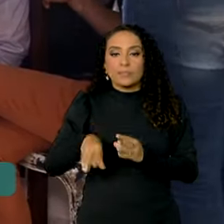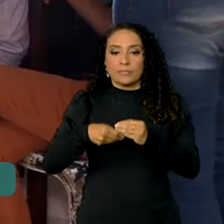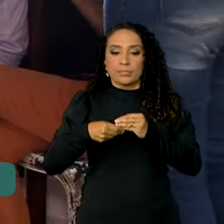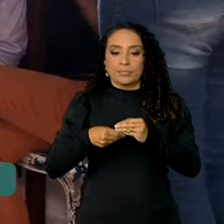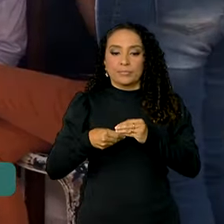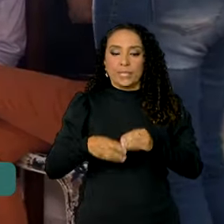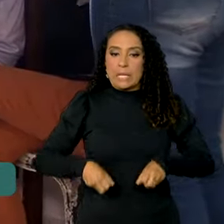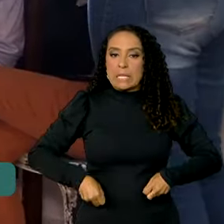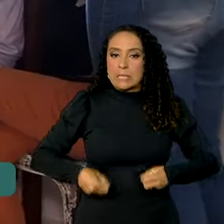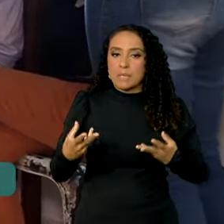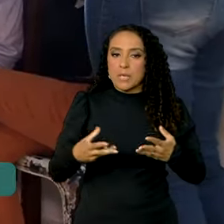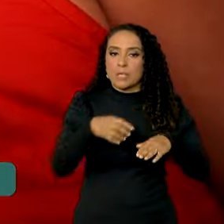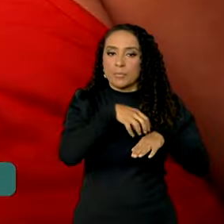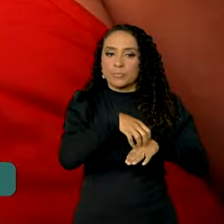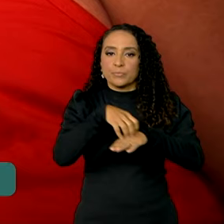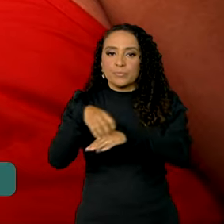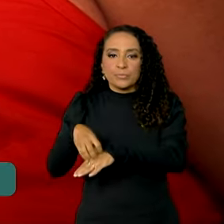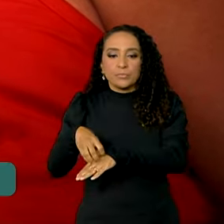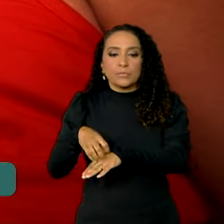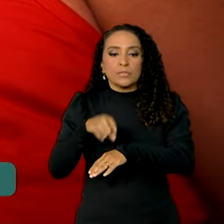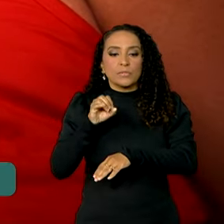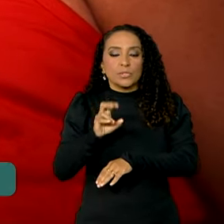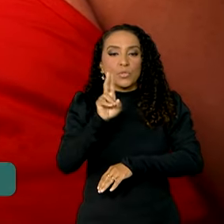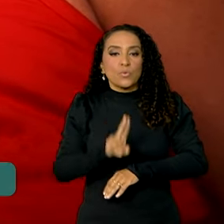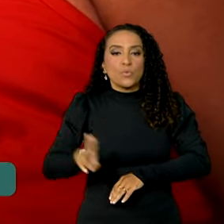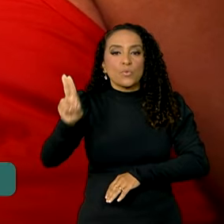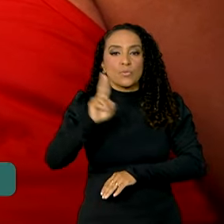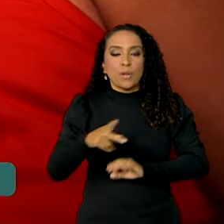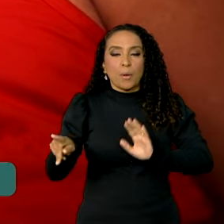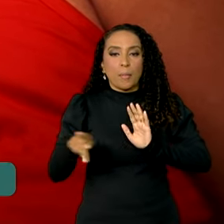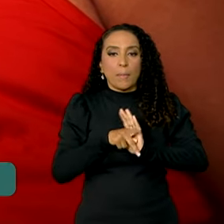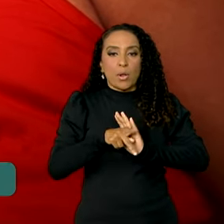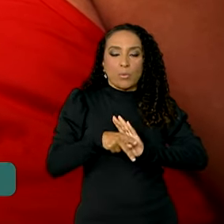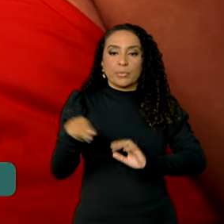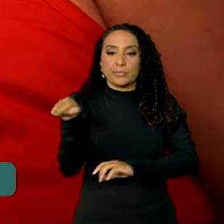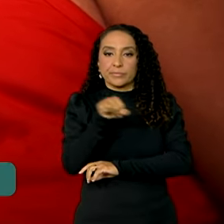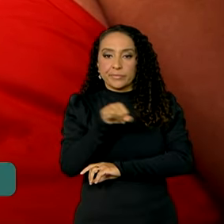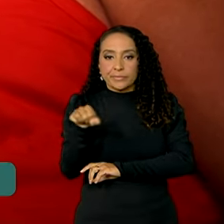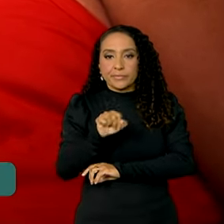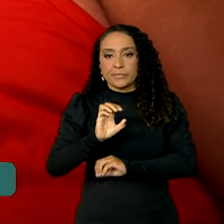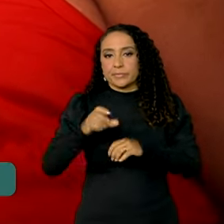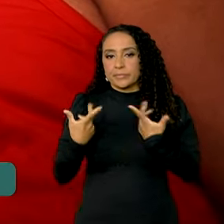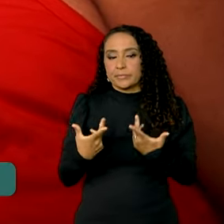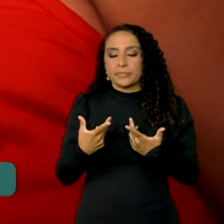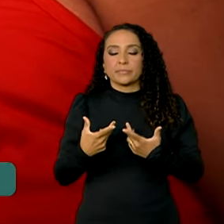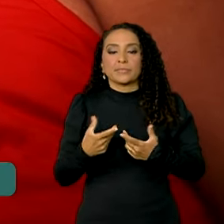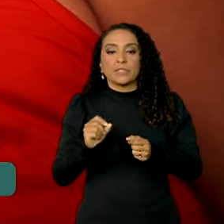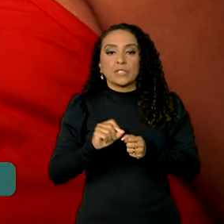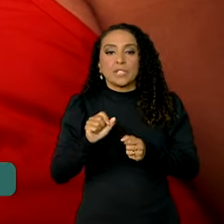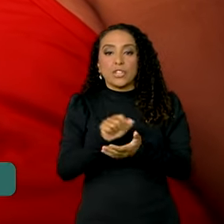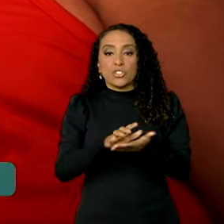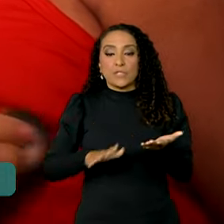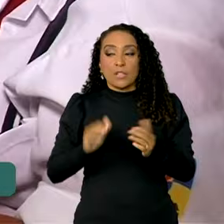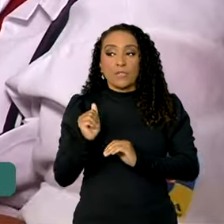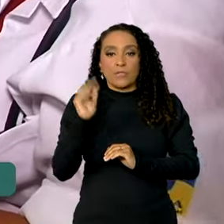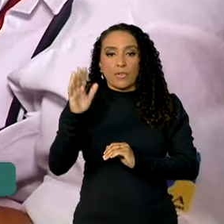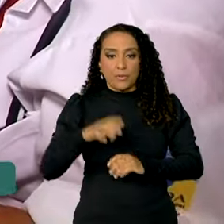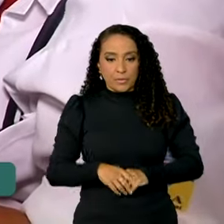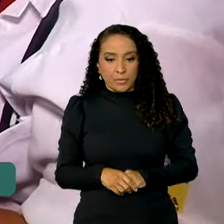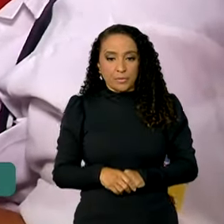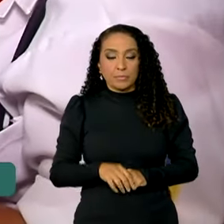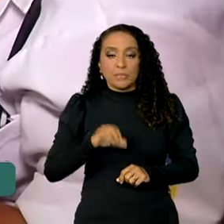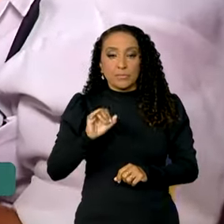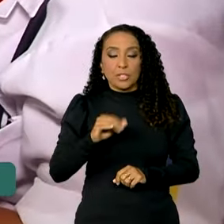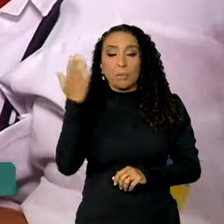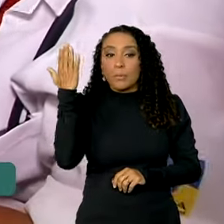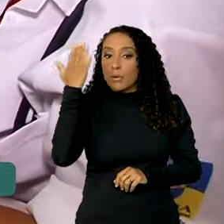das despesas de locomoção quando eles usarem o próprio meio de transporte para realizar atividades externas, desde